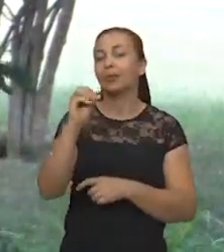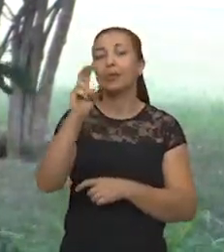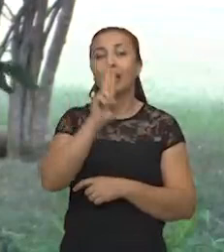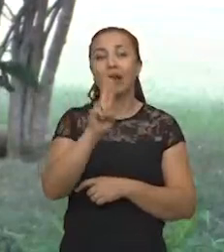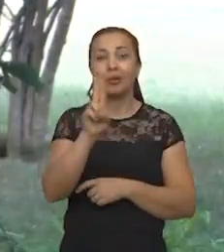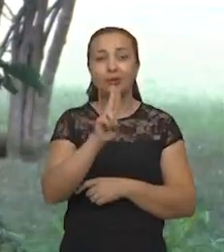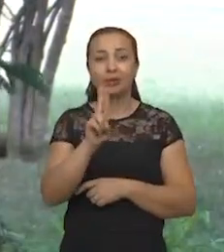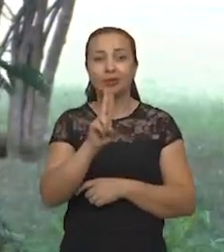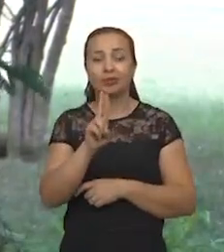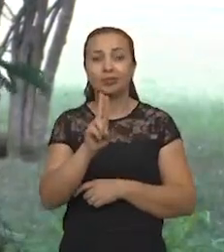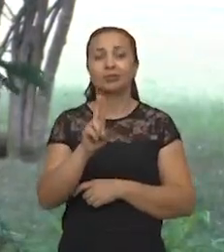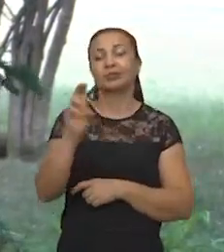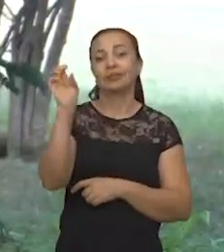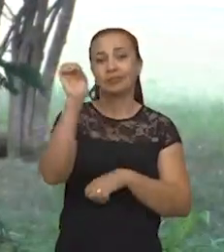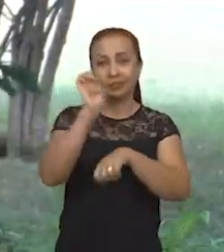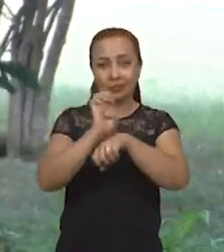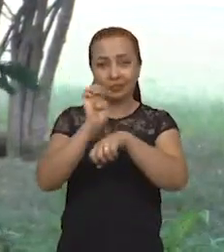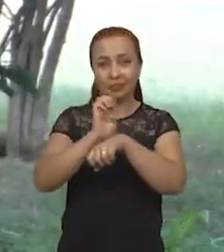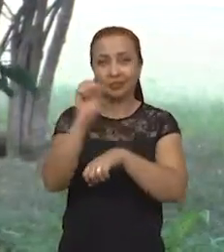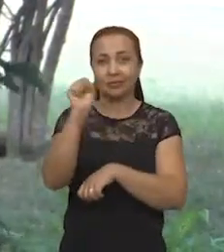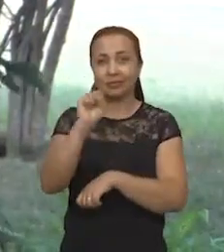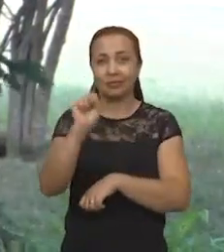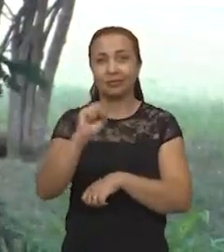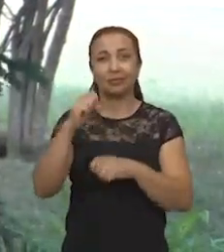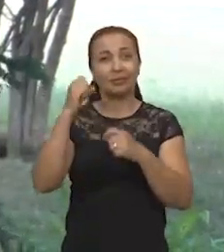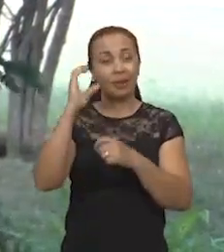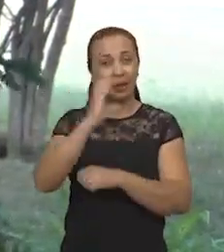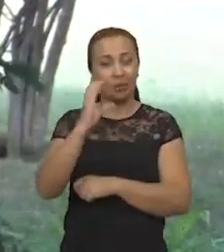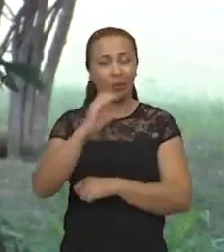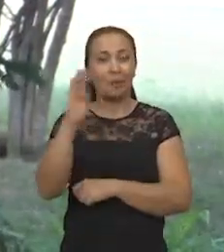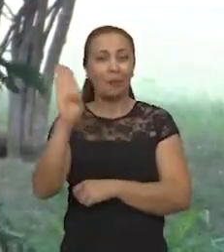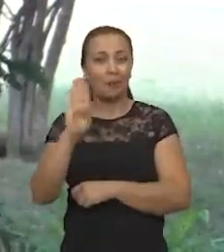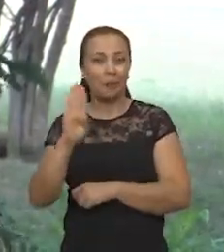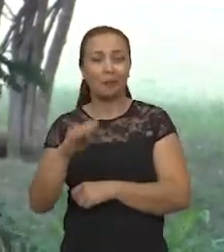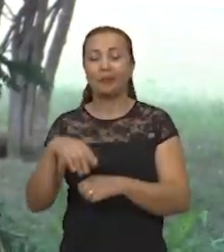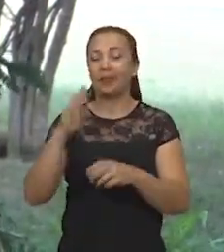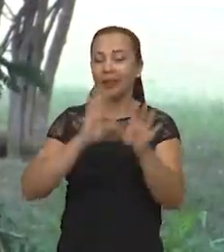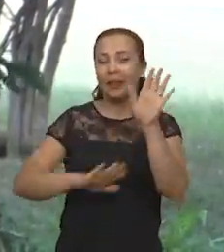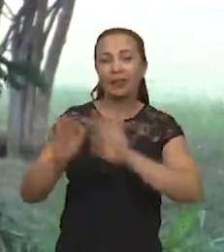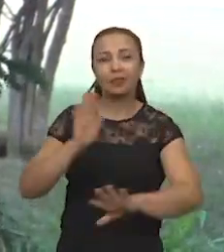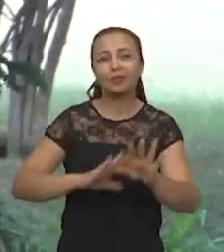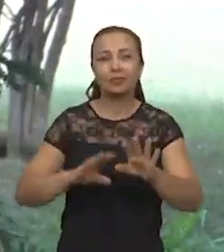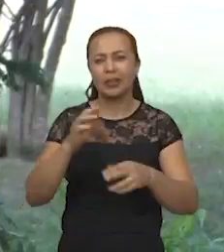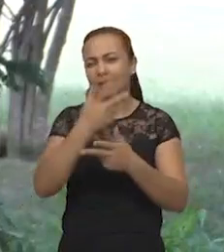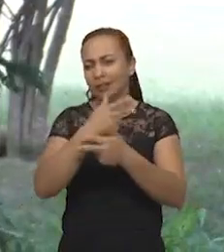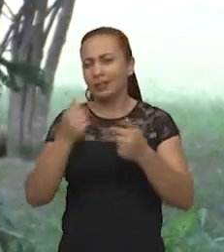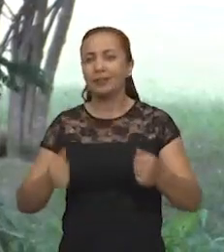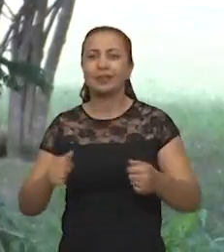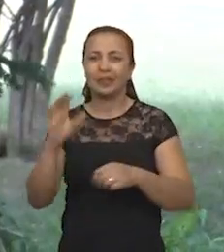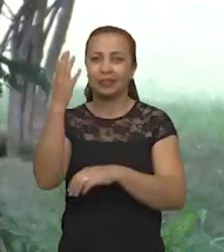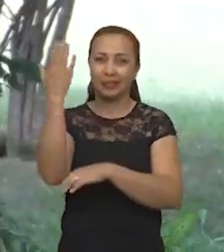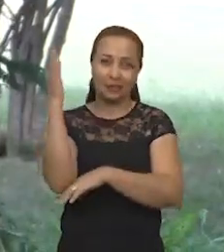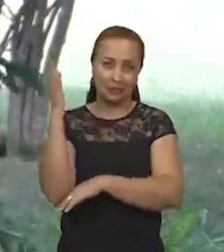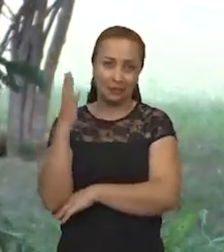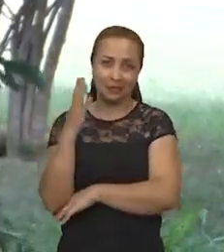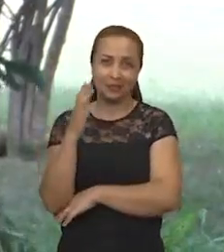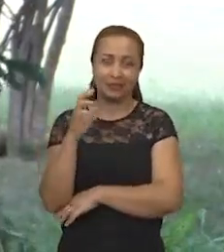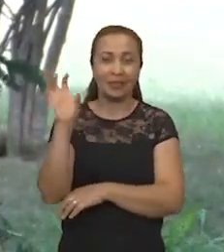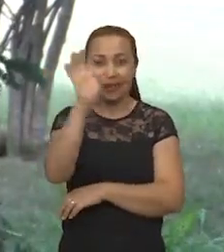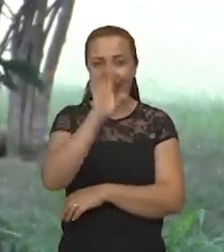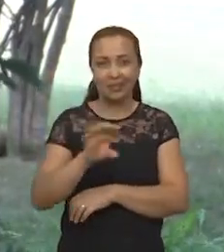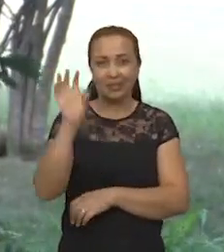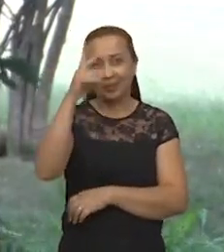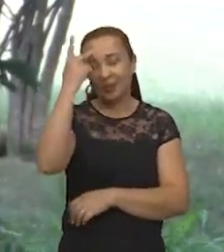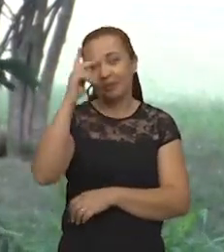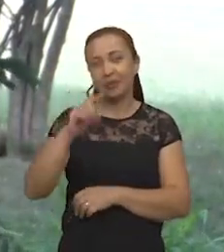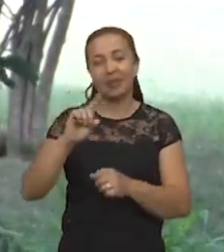Universidade Estadual de Santa Cruz, no sul da Bahia, dedica tempo à pesquisa de centenas de espécies da região. A ideia é preservar